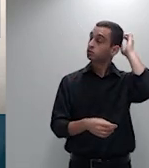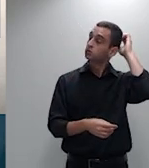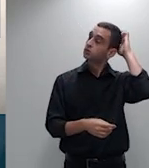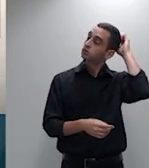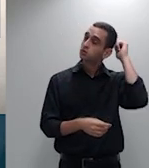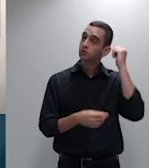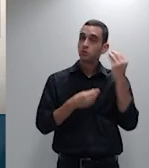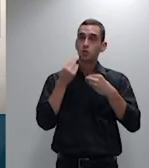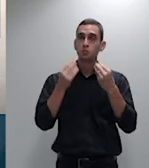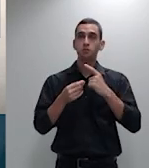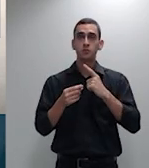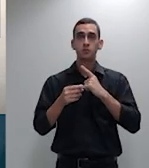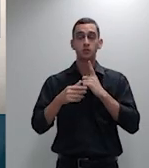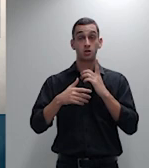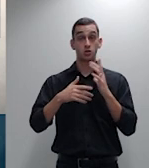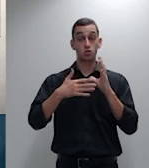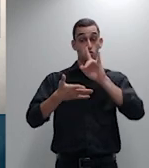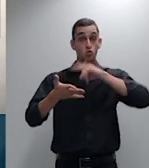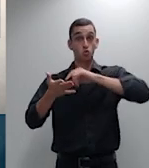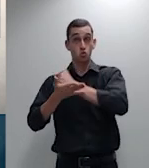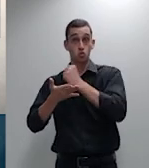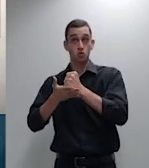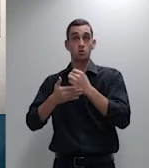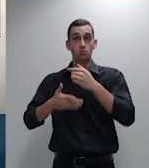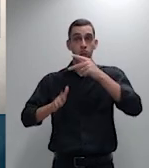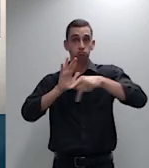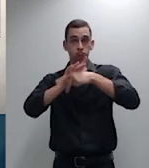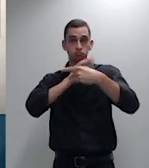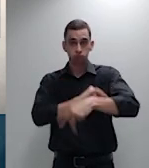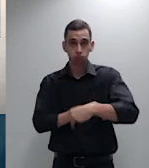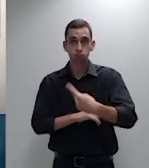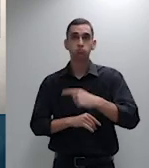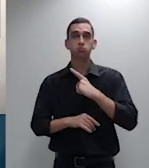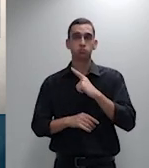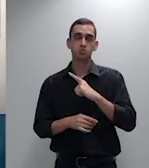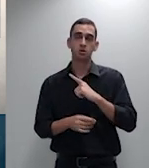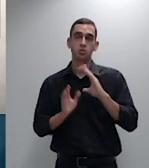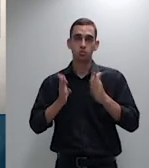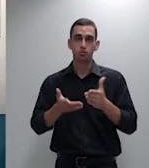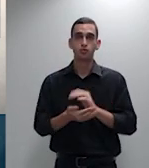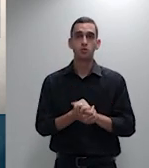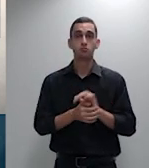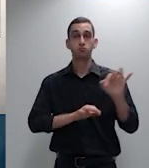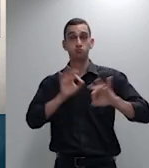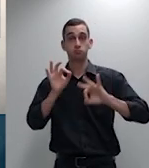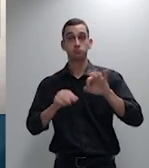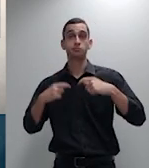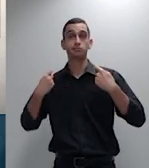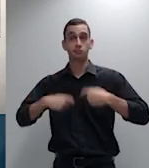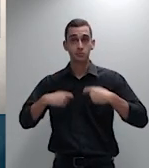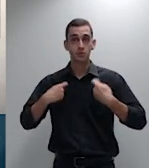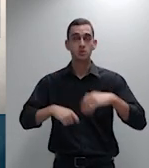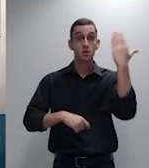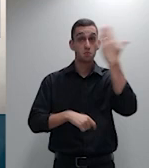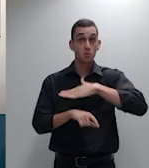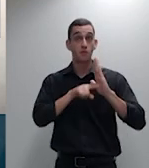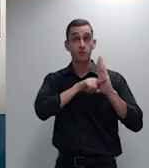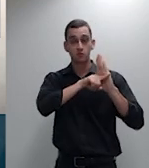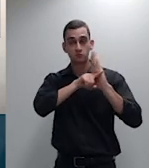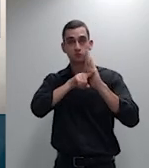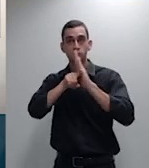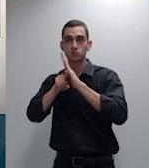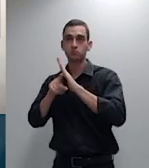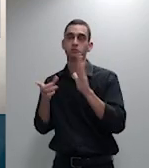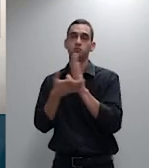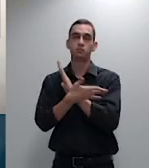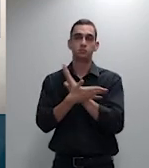atuarial do vejo ajuste a efetiva necessidade da prova pericial ficaria restrita então aos casos